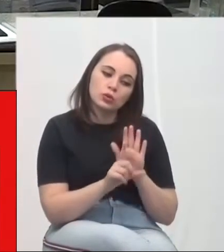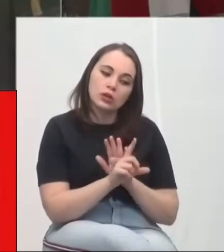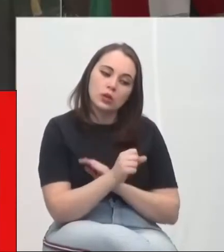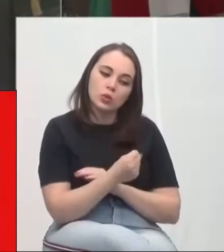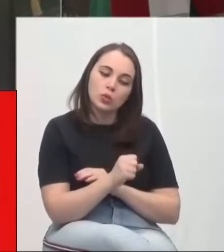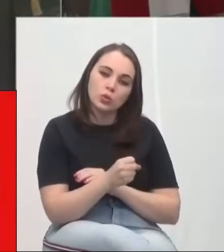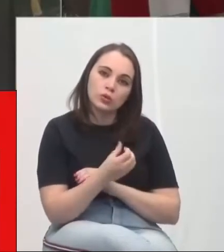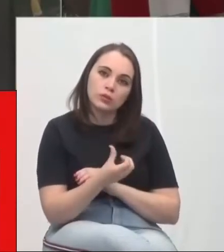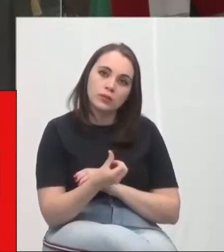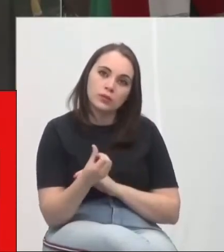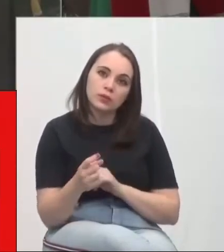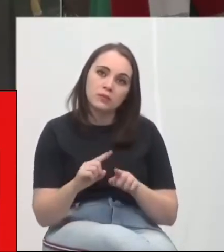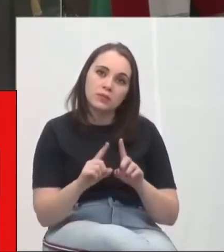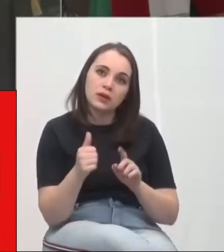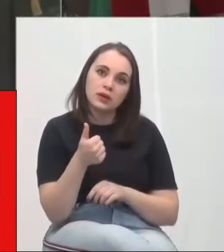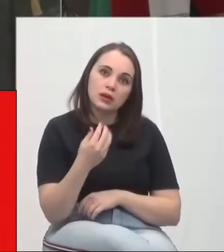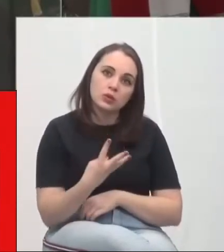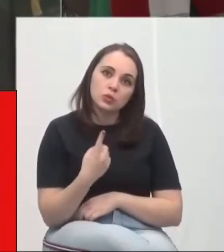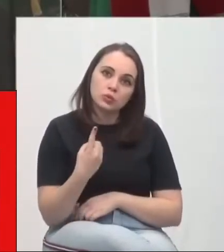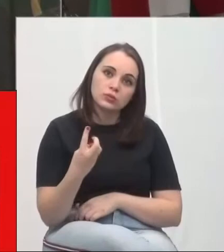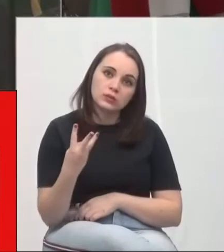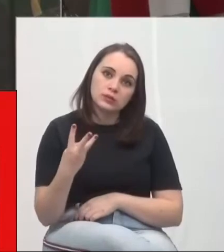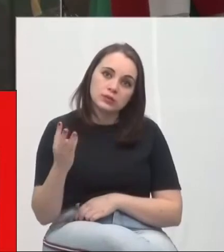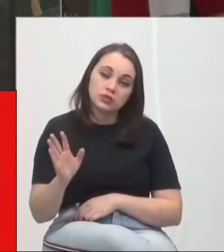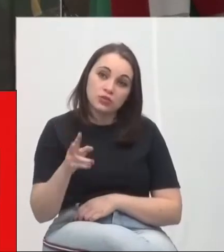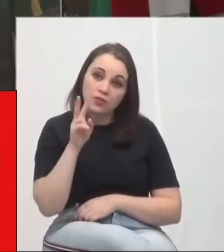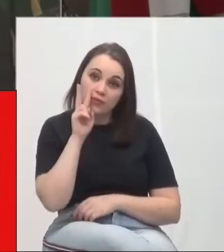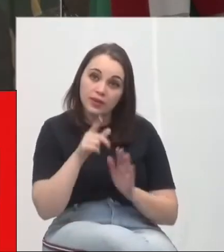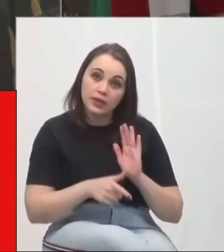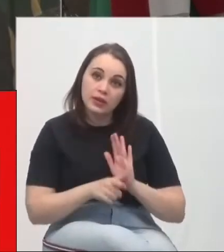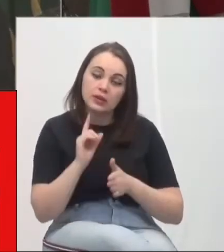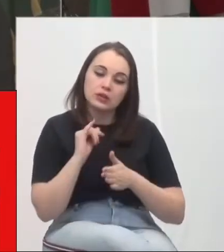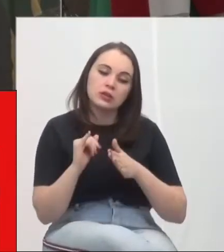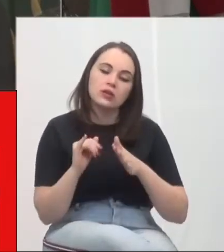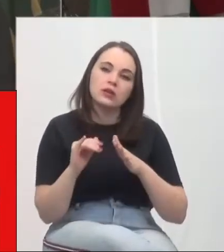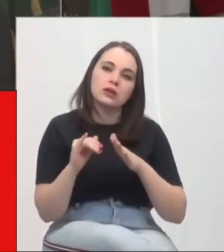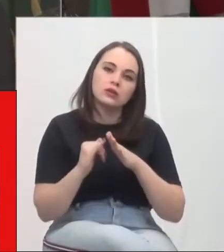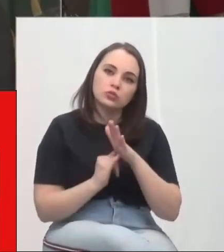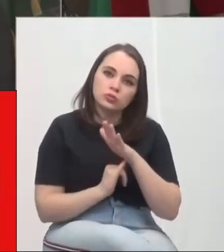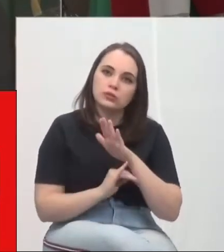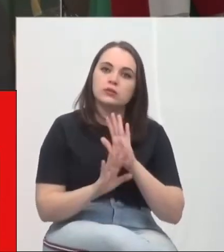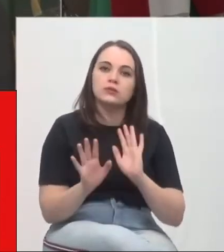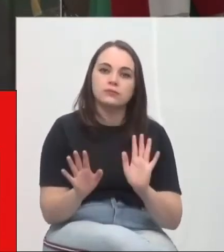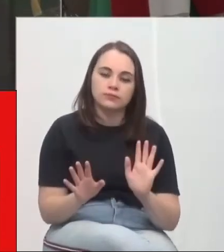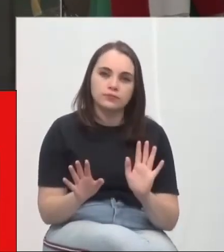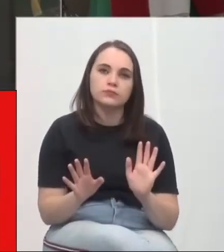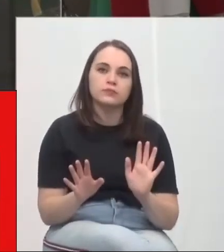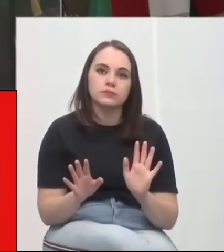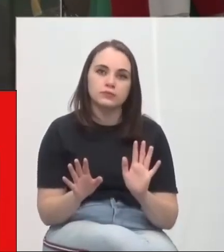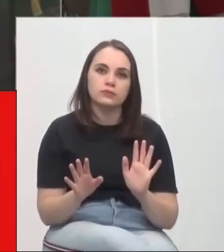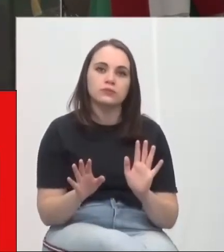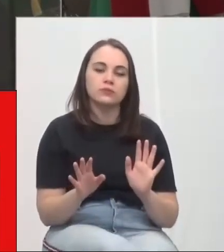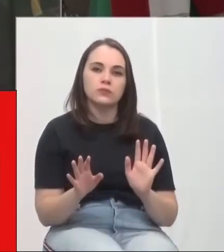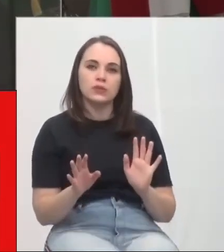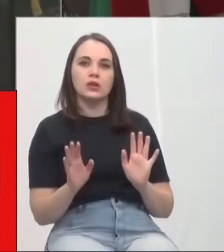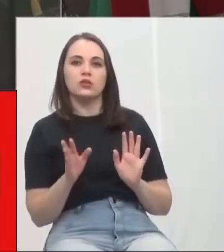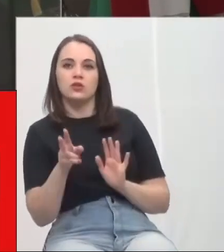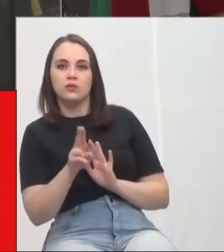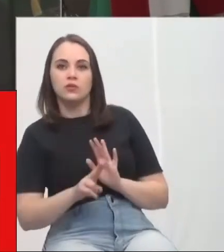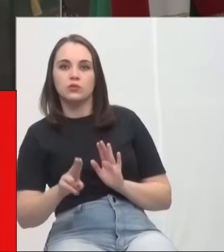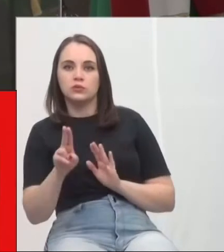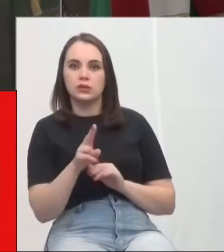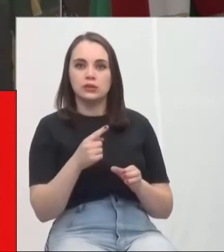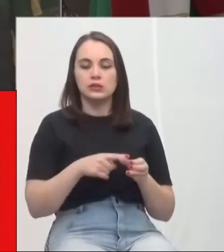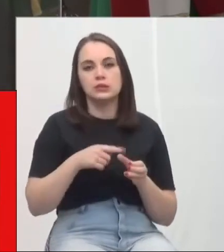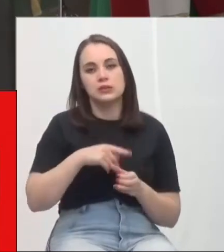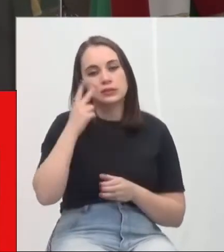só que a 14133 ela inclusive já prevê essa institucionalização, mas a 8666 já autoriza, tanto que foi utilizado no município de